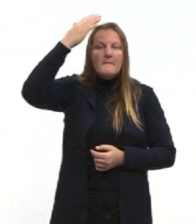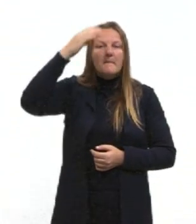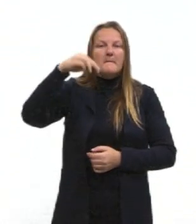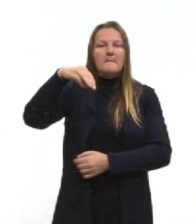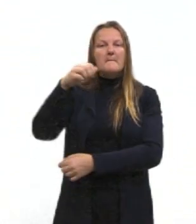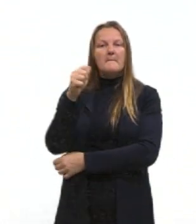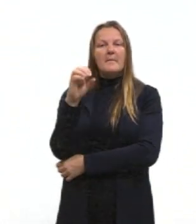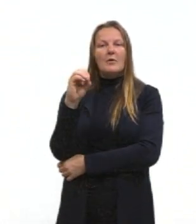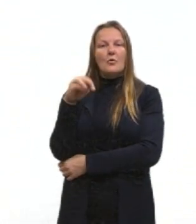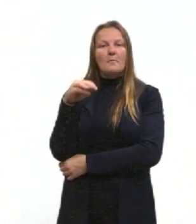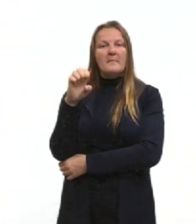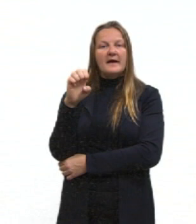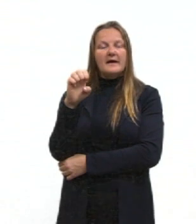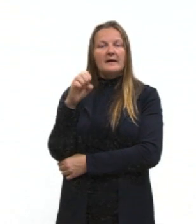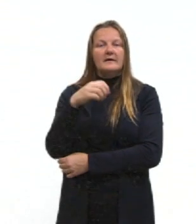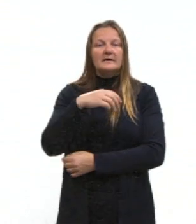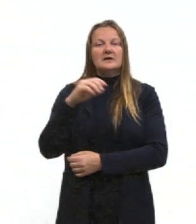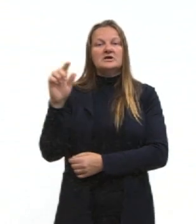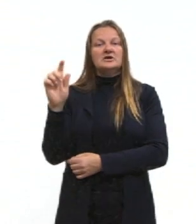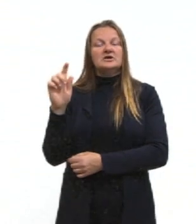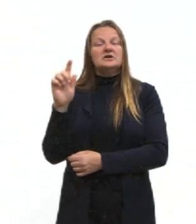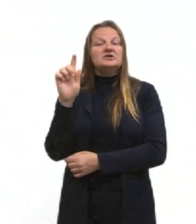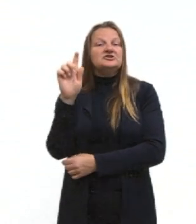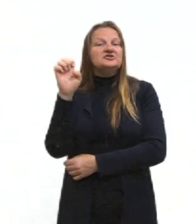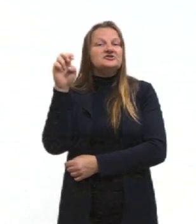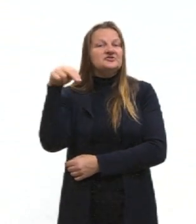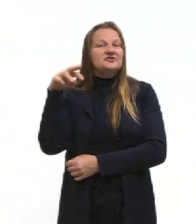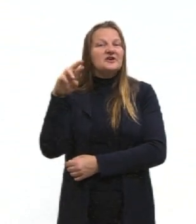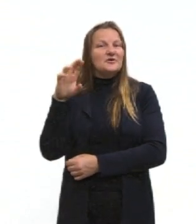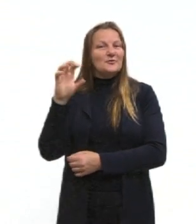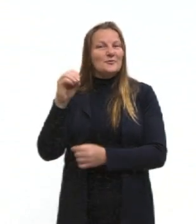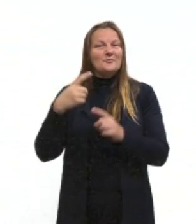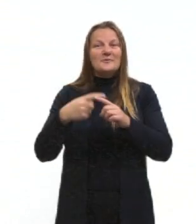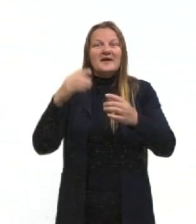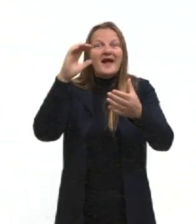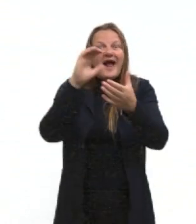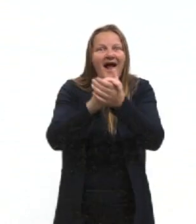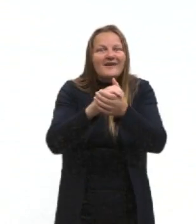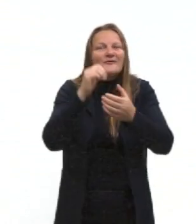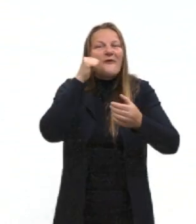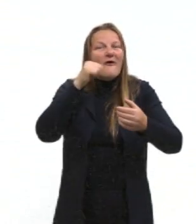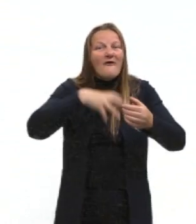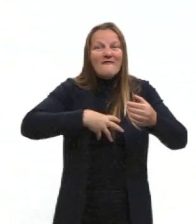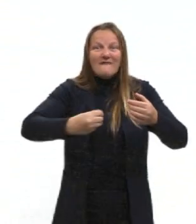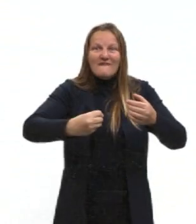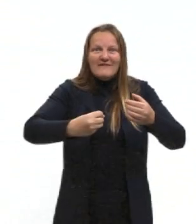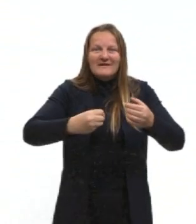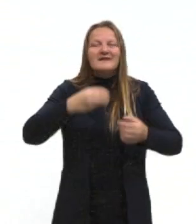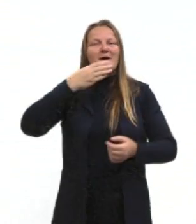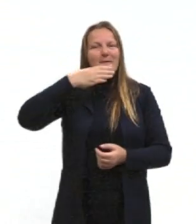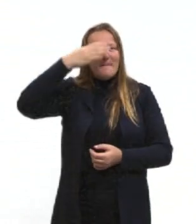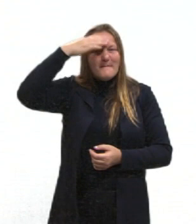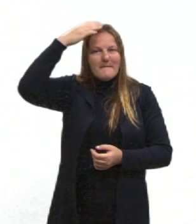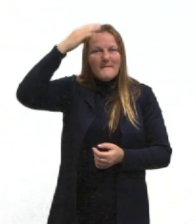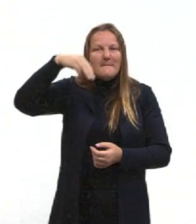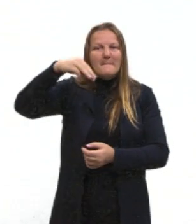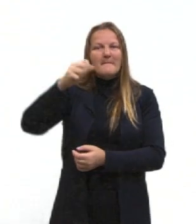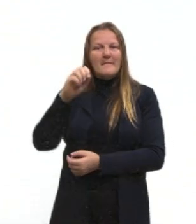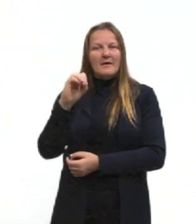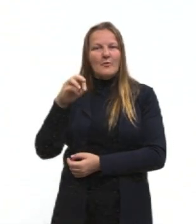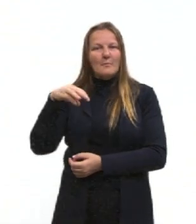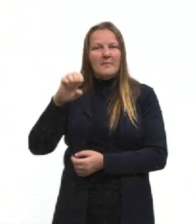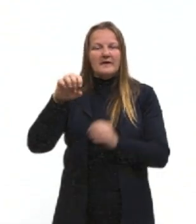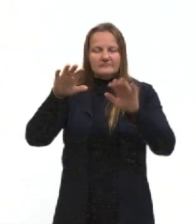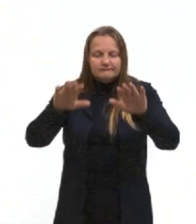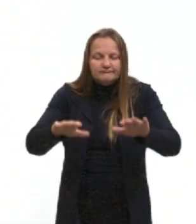filha, né, do Maomé, então ele se diz, né, eu sou o pertencente dessa questão. Então, vão seguir aquilo que eu estou